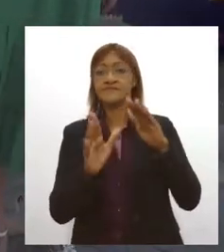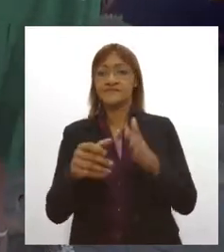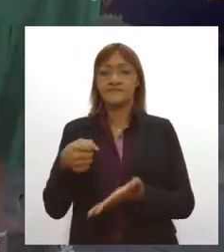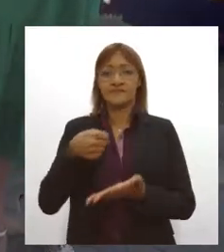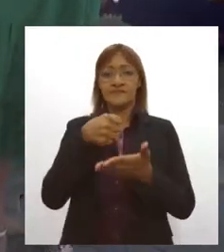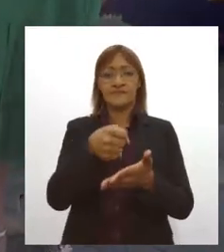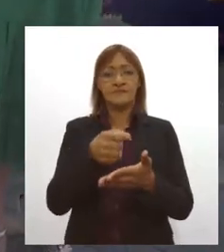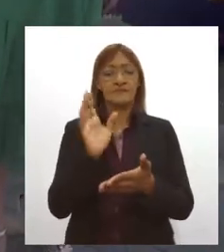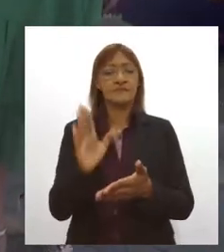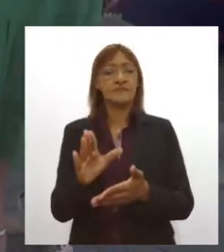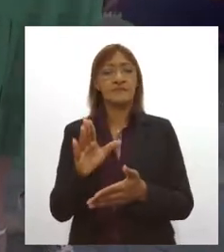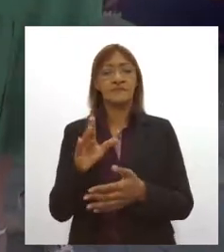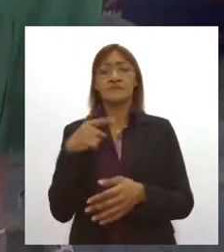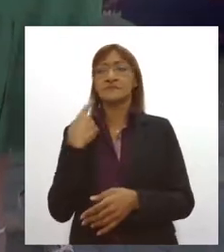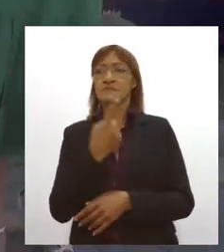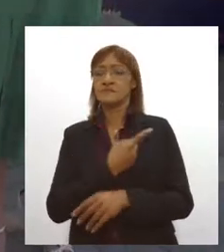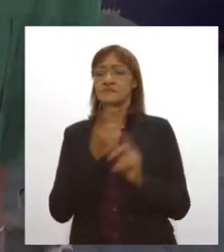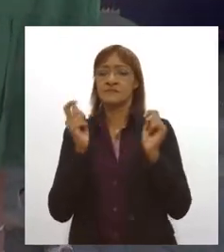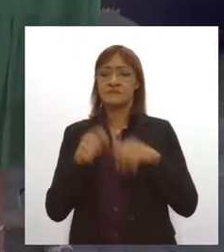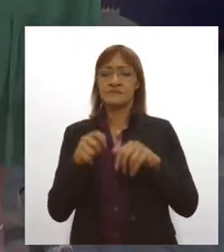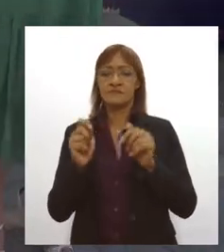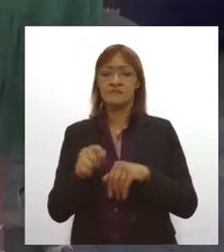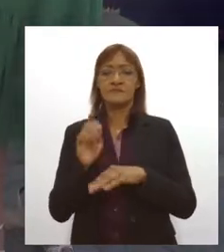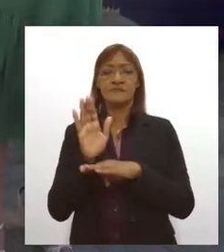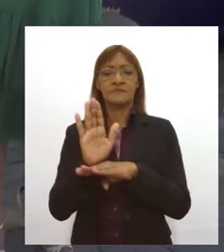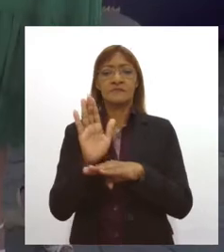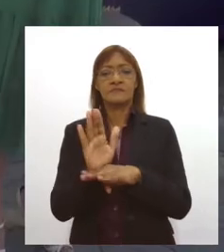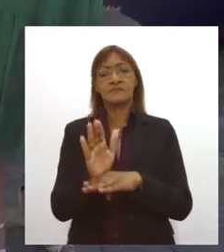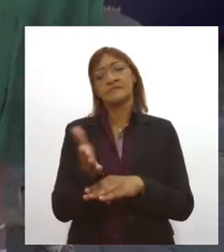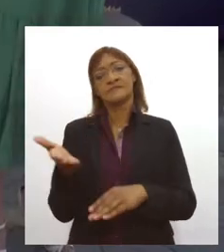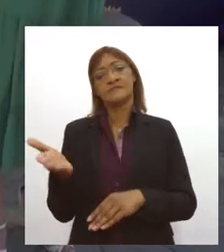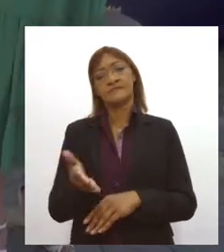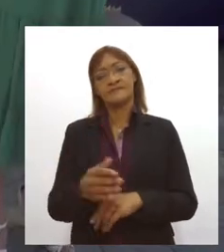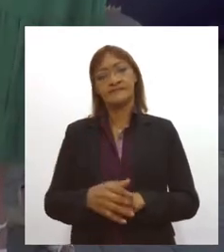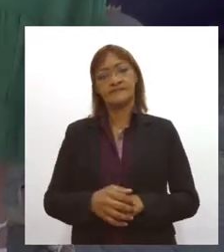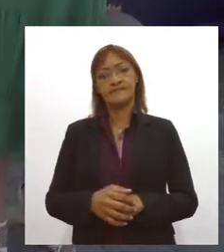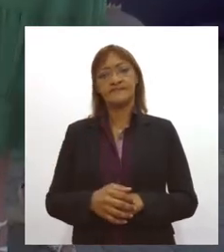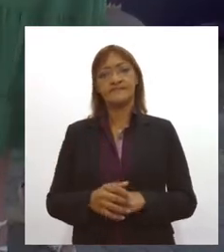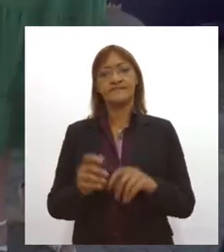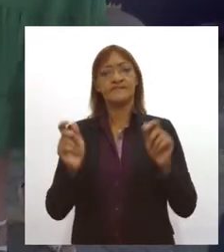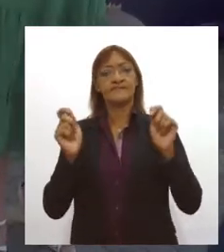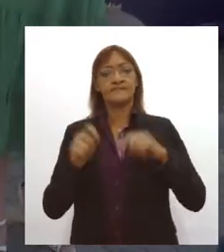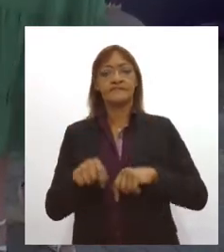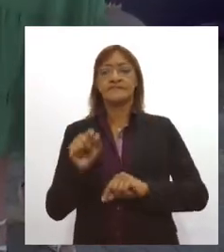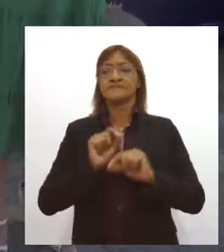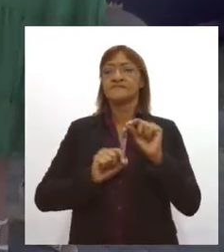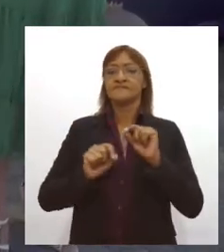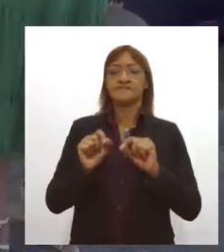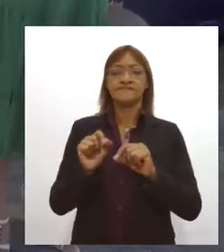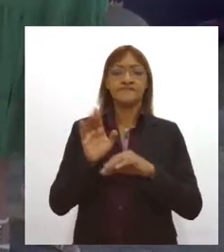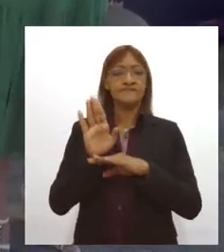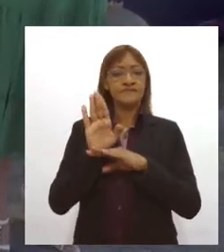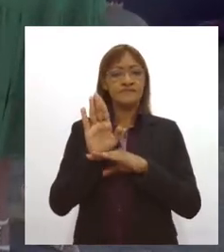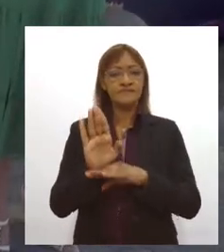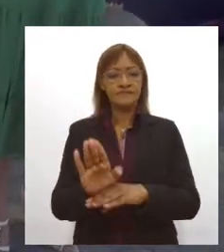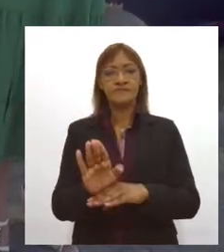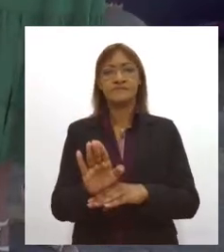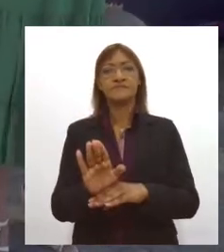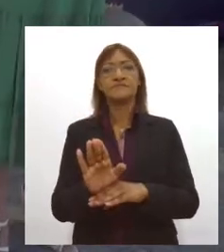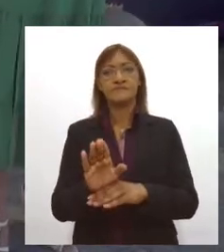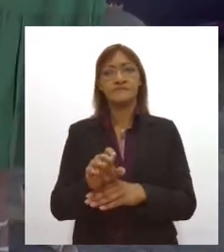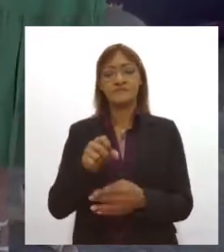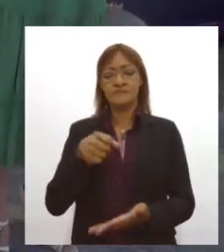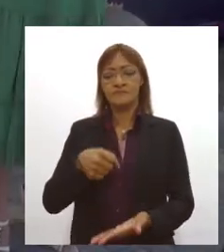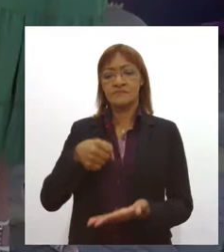que tem possibilidade de contribuir nesse momento, vir aqui fazer a nossa parte e colaborar, para que esse alimento possa